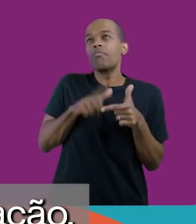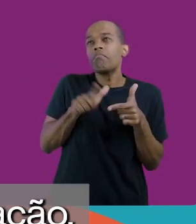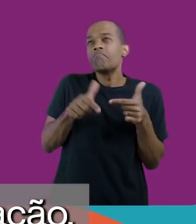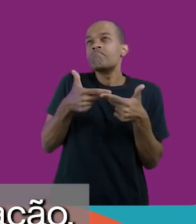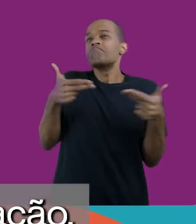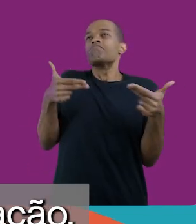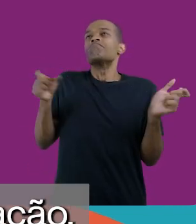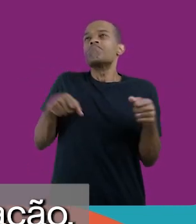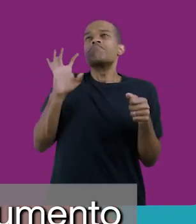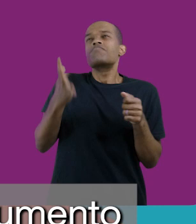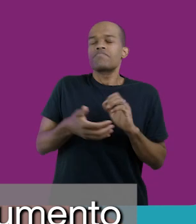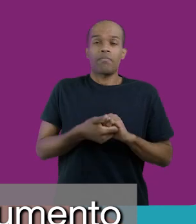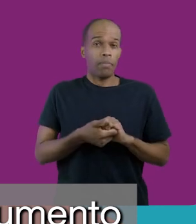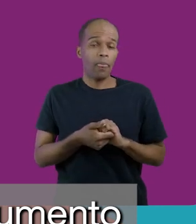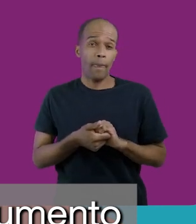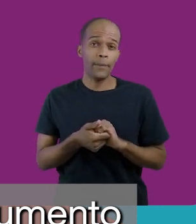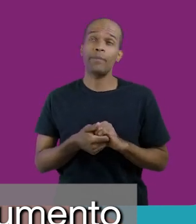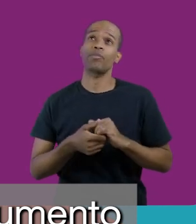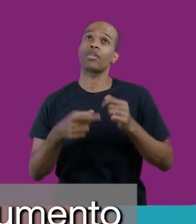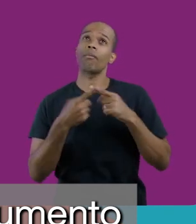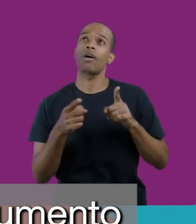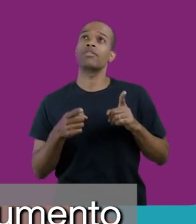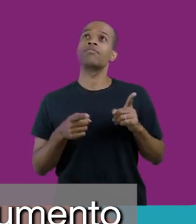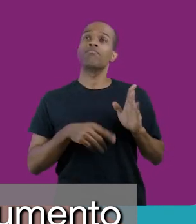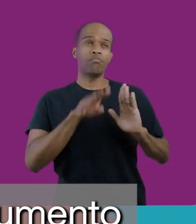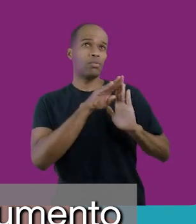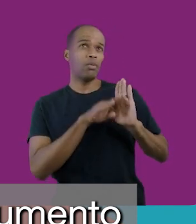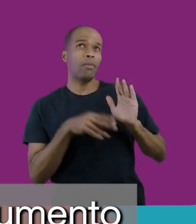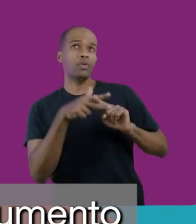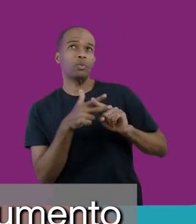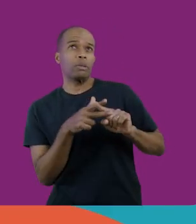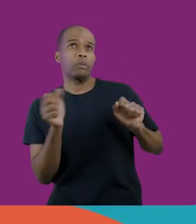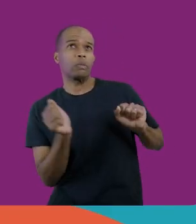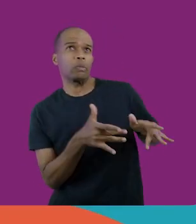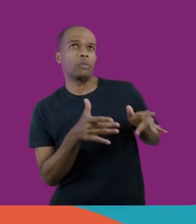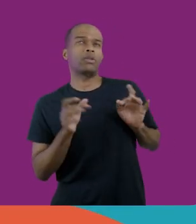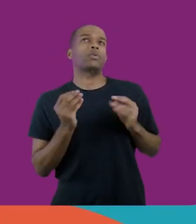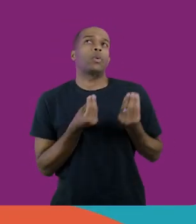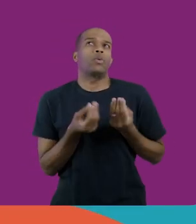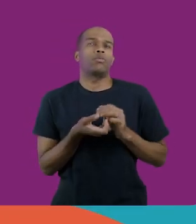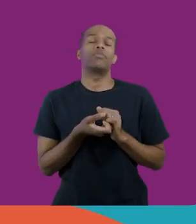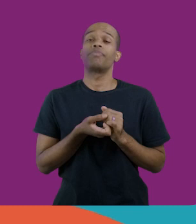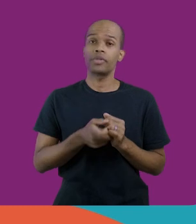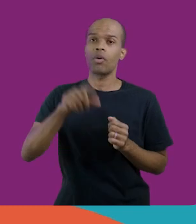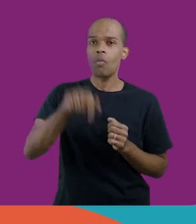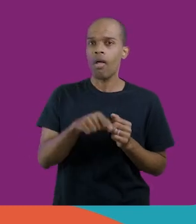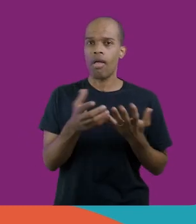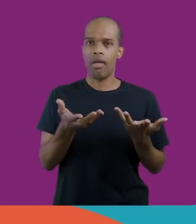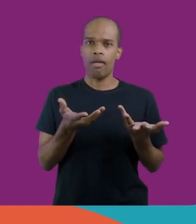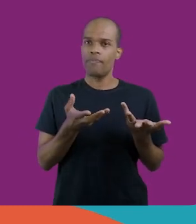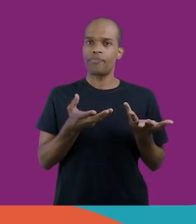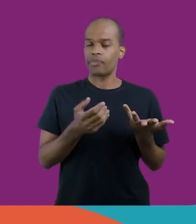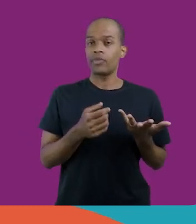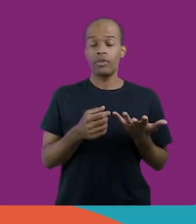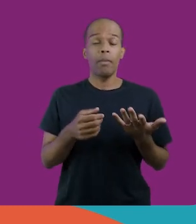qualquer problema em educação sem lançar a mão, em alguma medida, desse instrumento. Então, ele é quase que uma